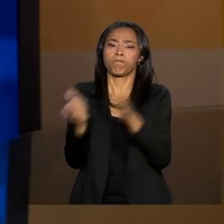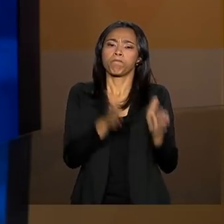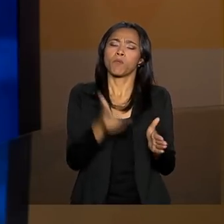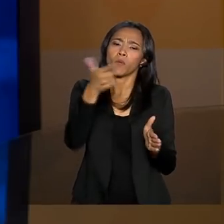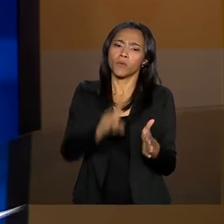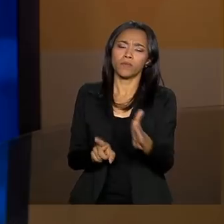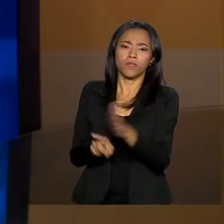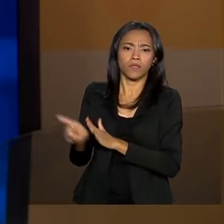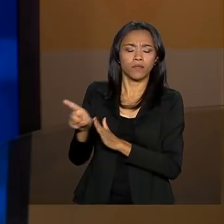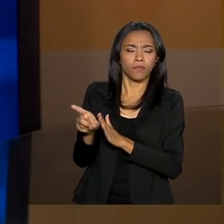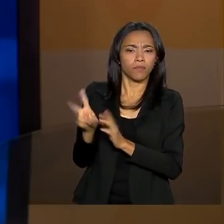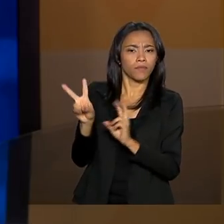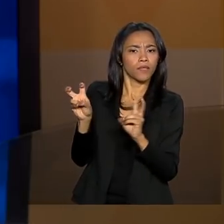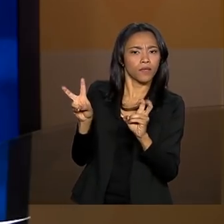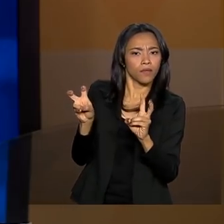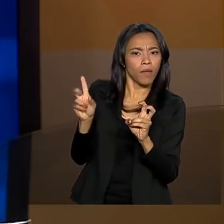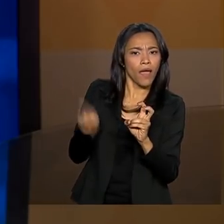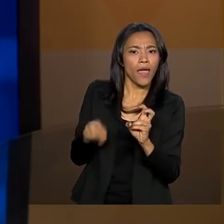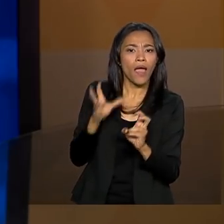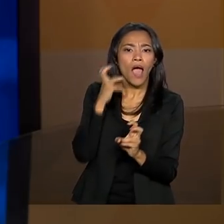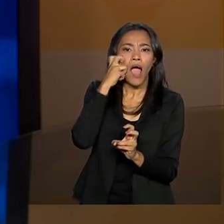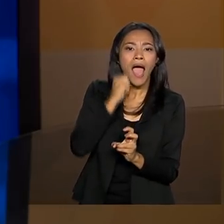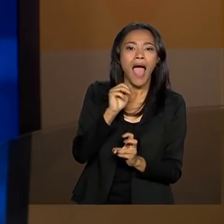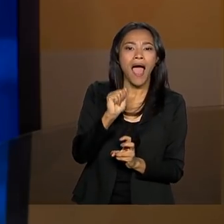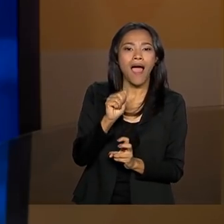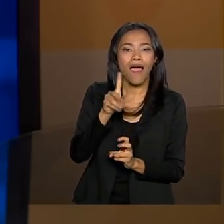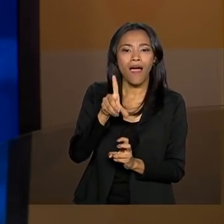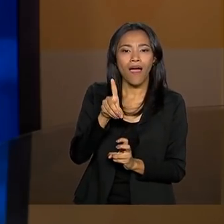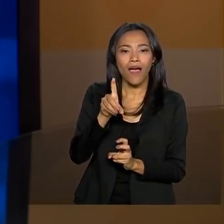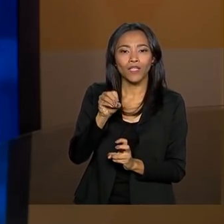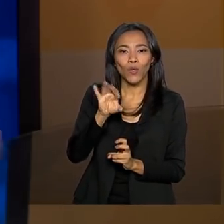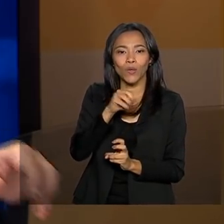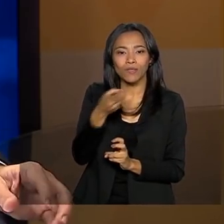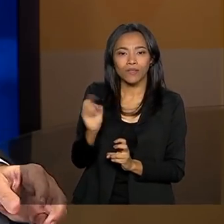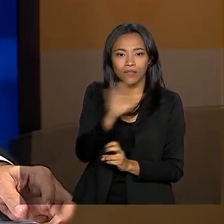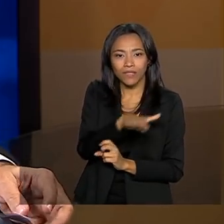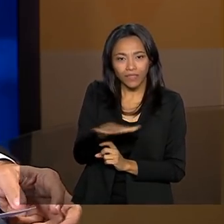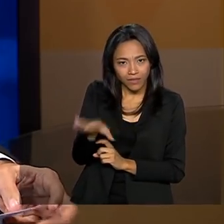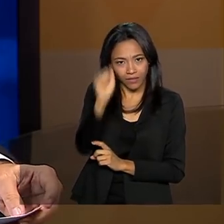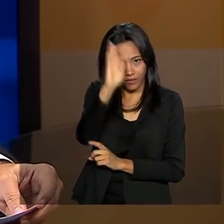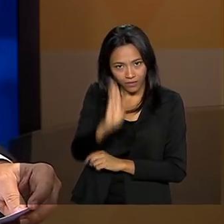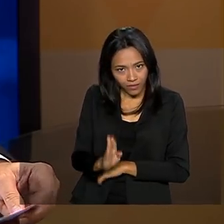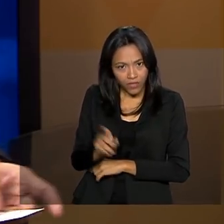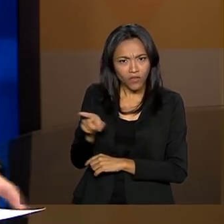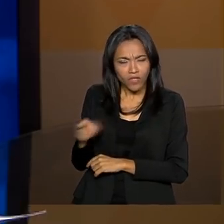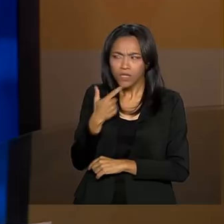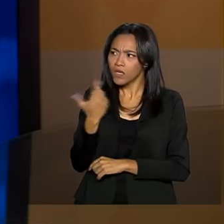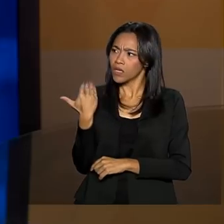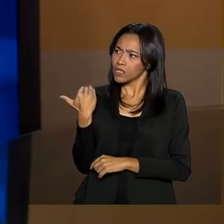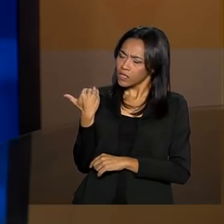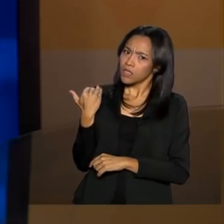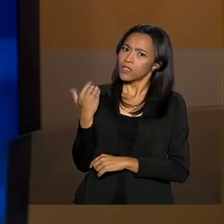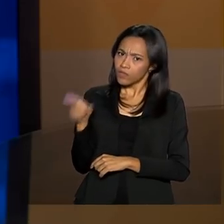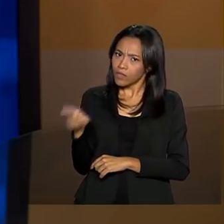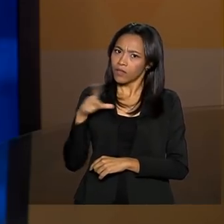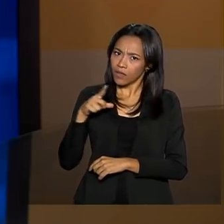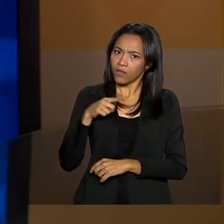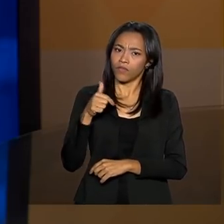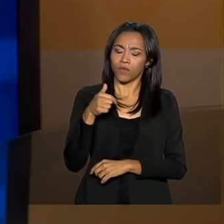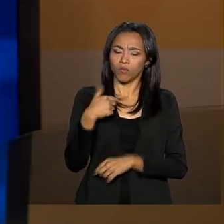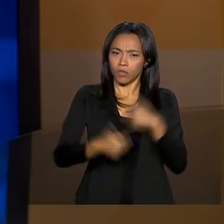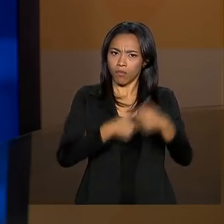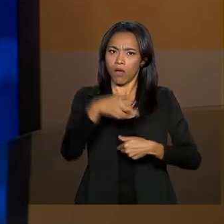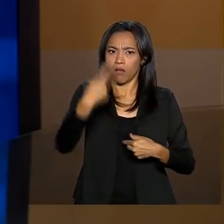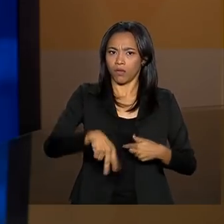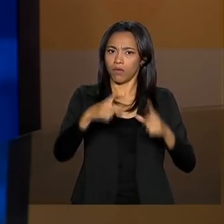abordar com a senhora é a questão da adoção de crianças no país. Recentemente, a senhora teve uma atividade aqui em Brasília